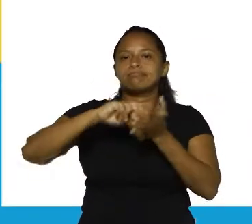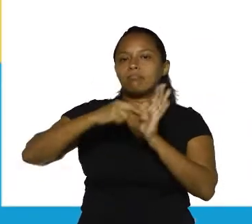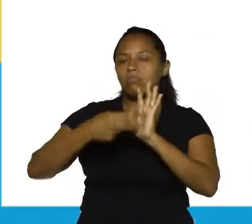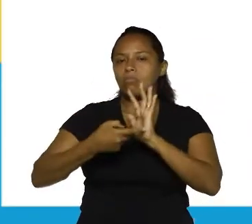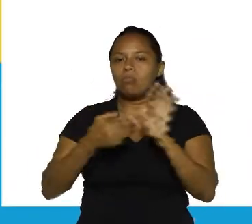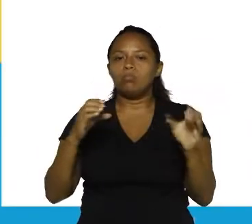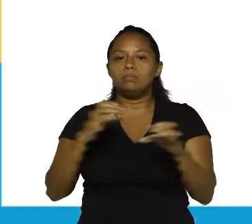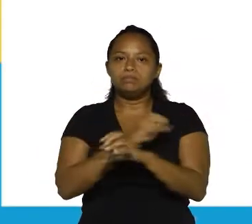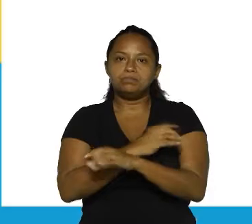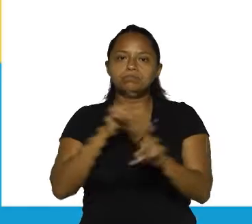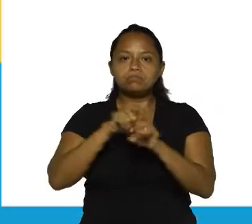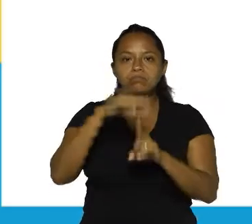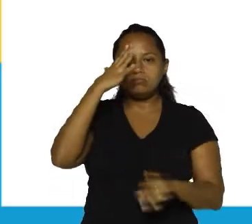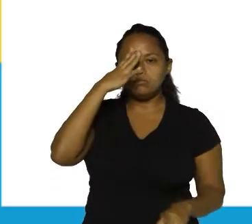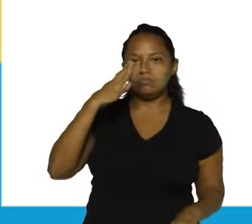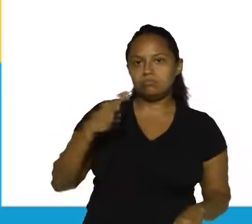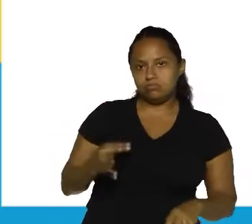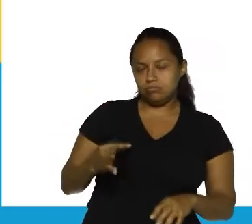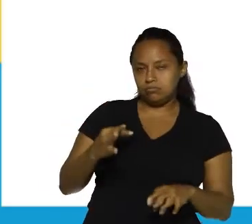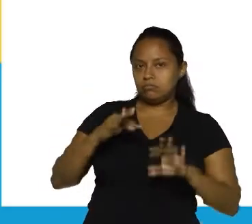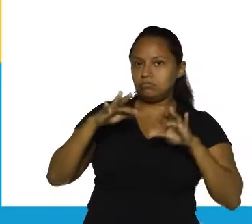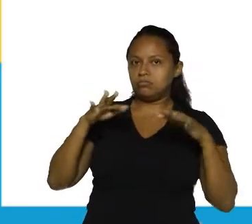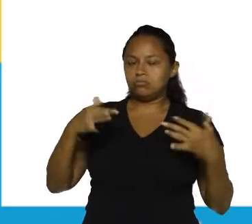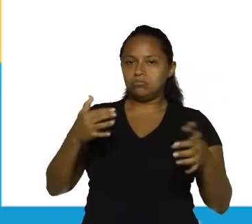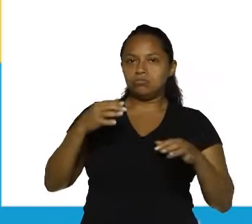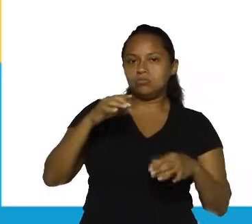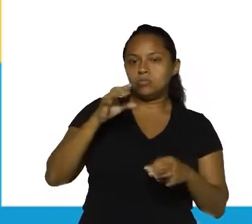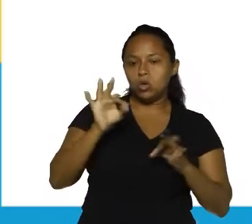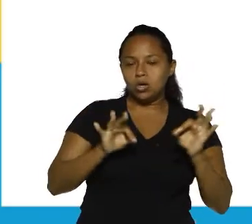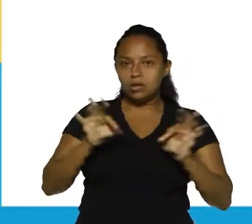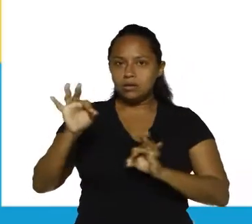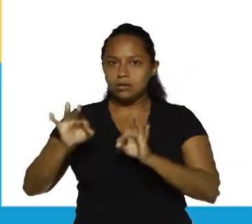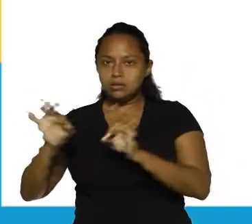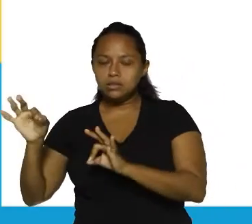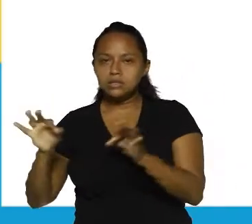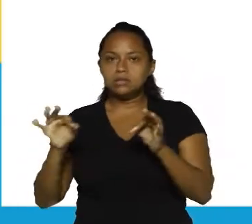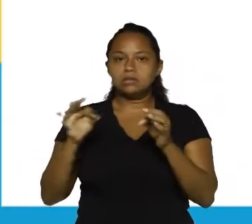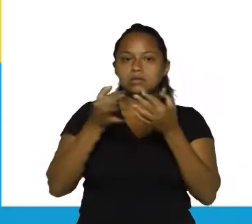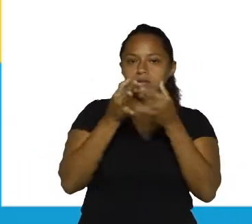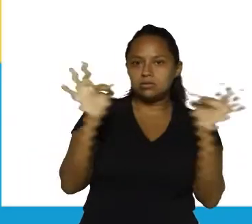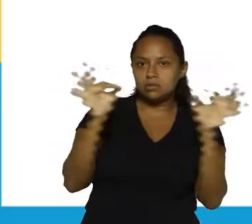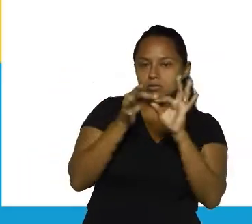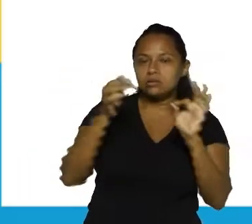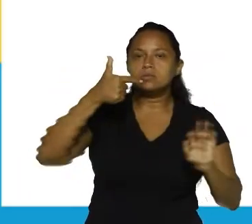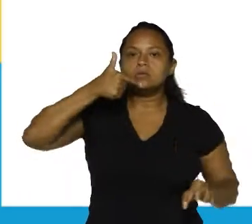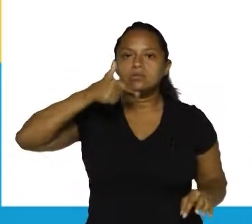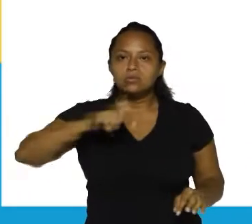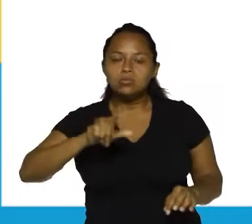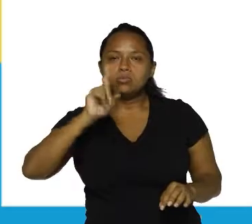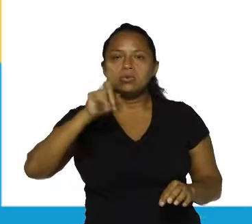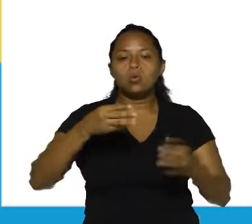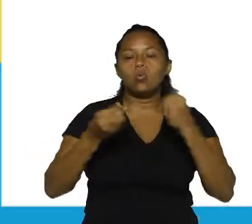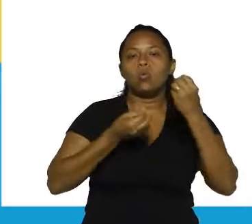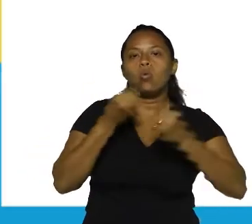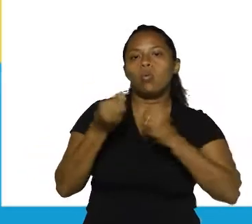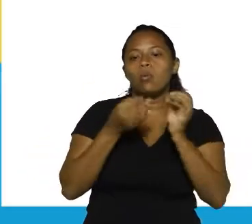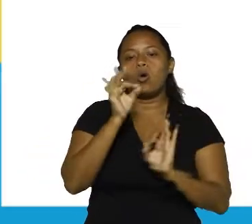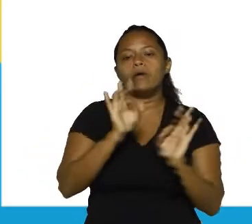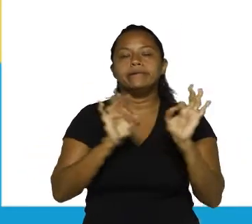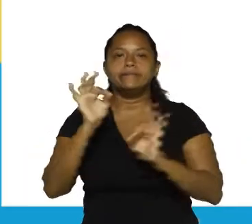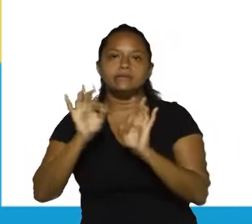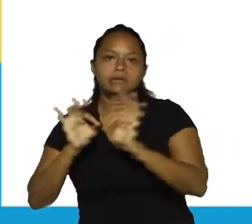completo e compreensível. Então, a ideia é que a gente organize a sintaxe da língua. É a forma como nós